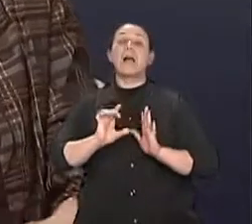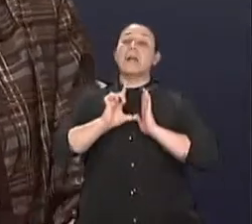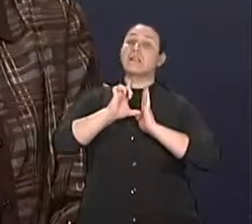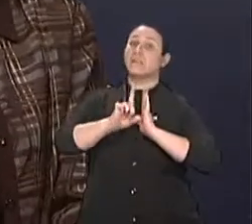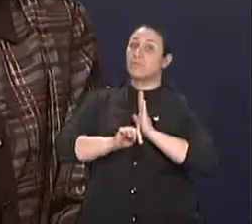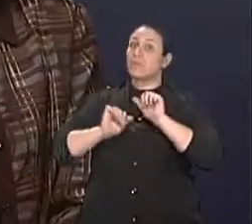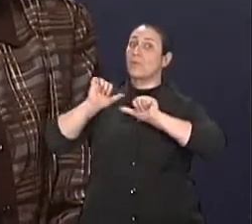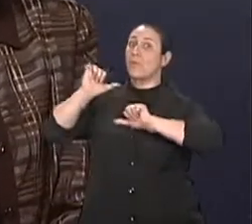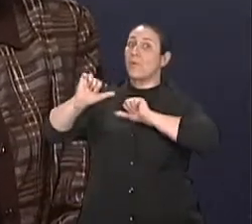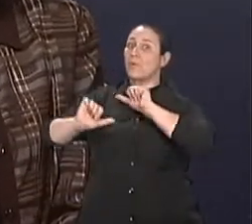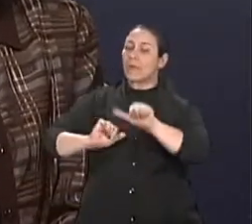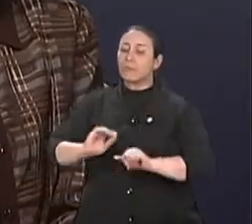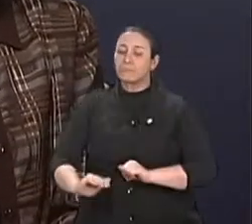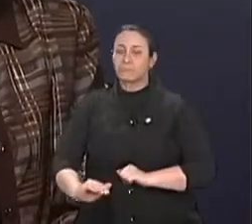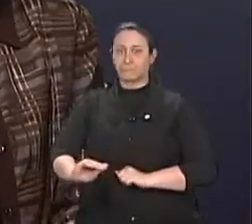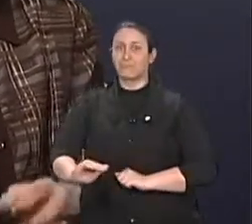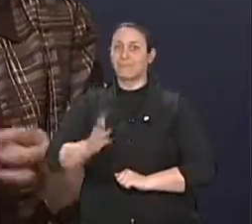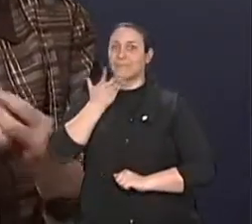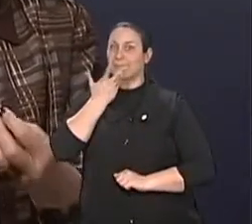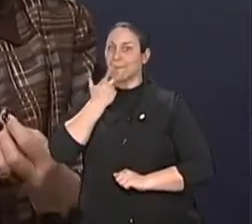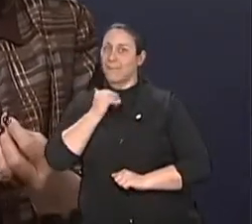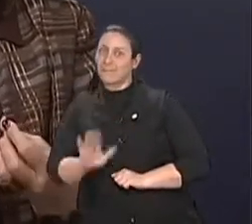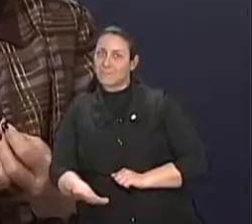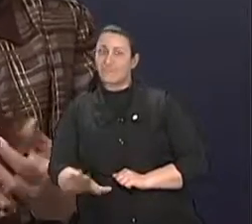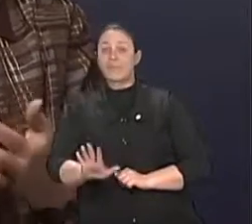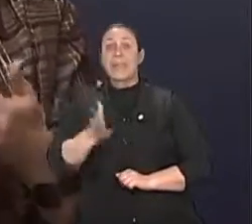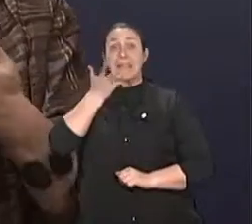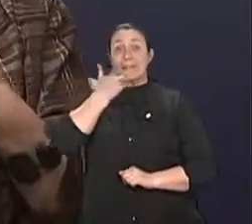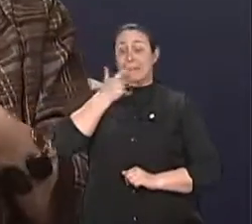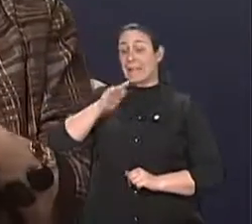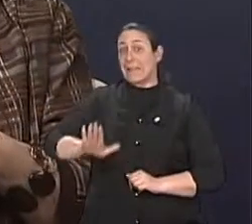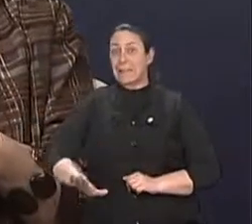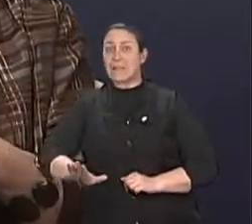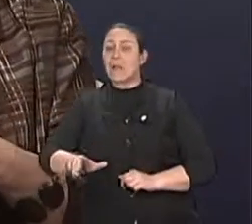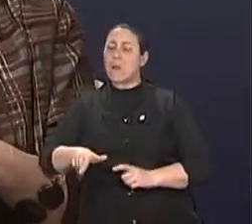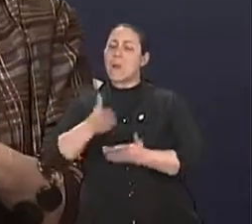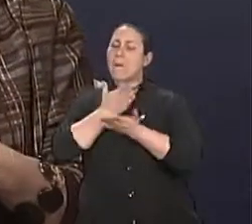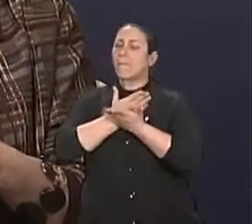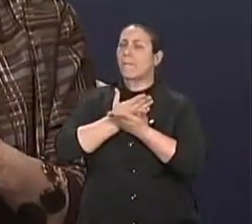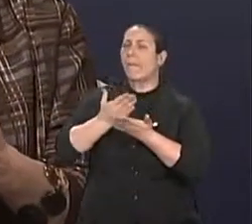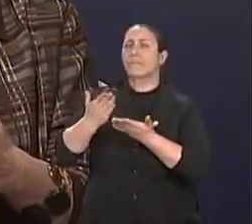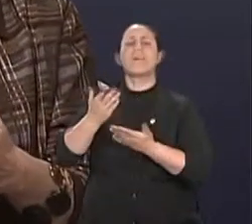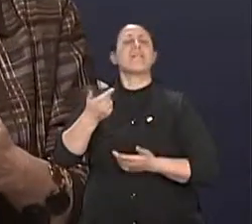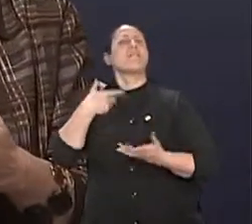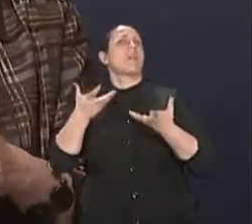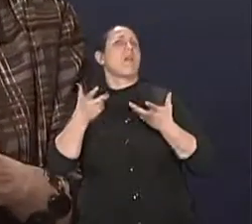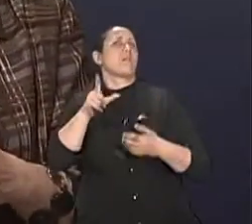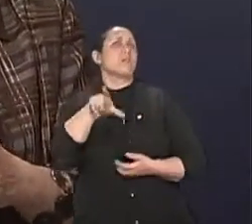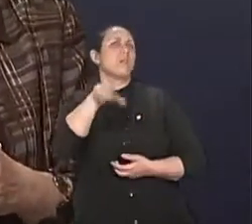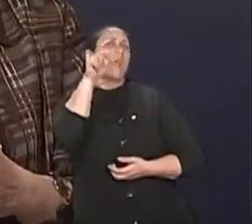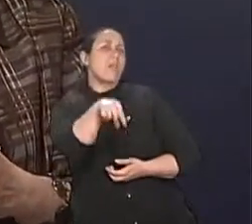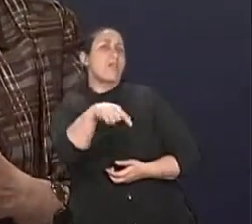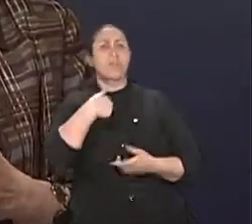Daí tu tem a fase de criança. Né? A criança já pede pra ela, já escolhe, já tem...